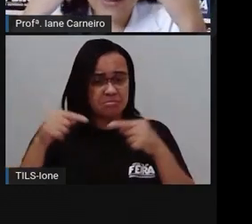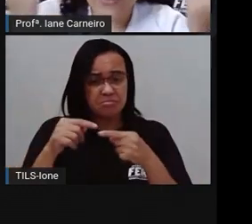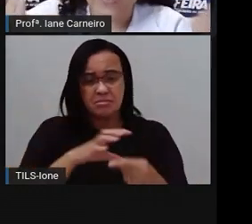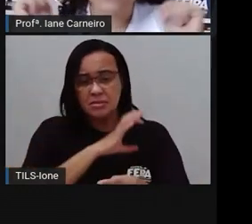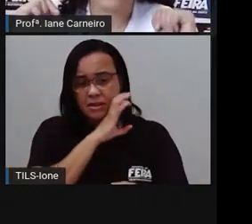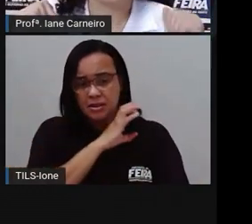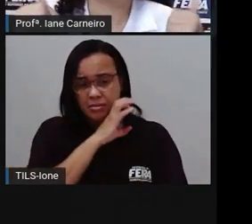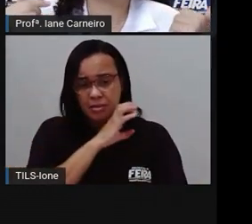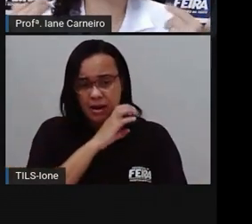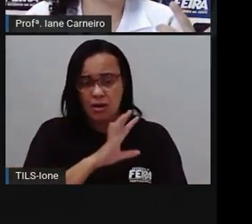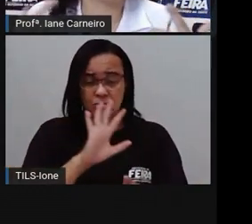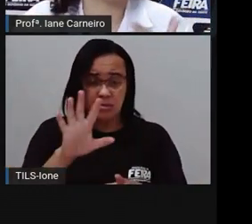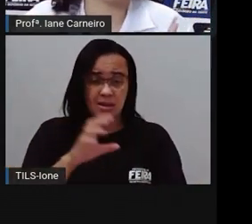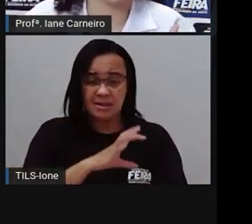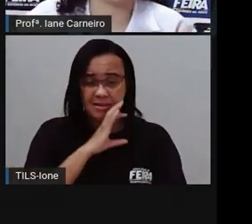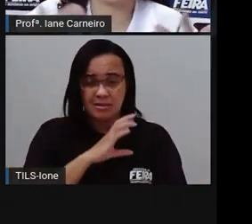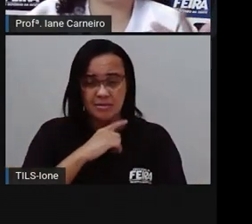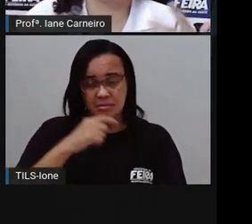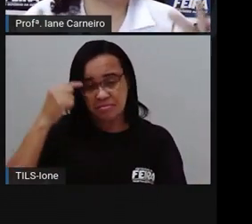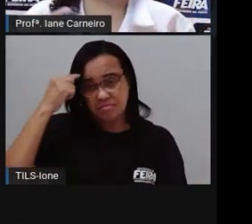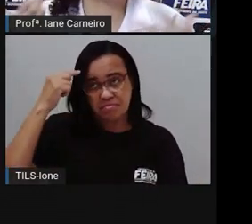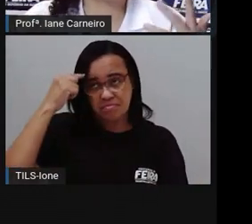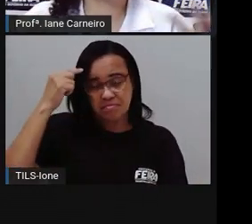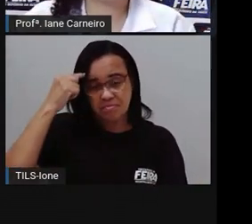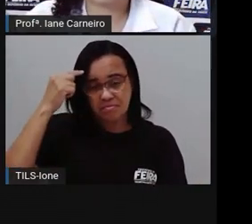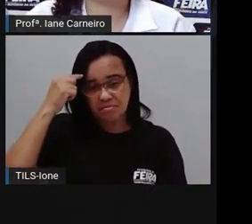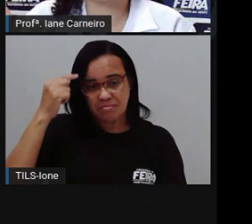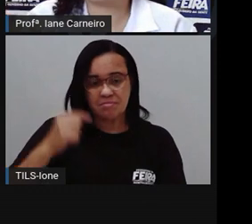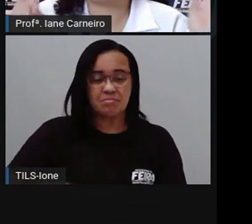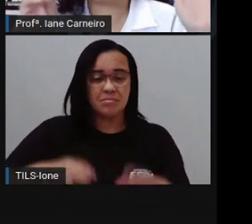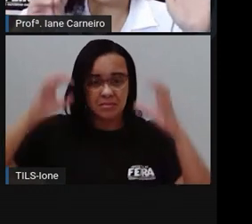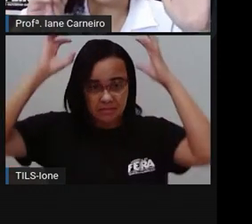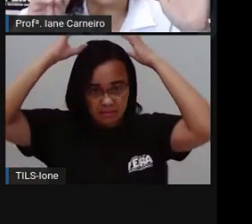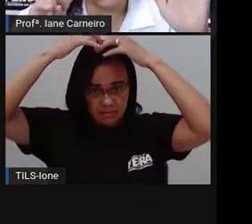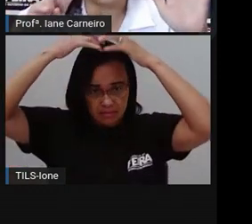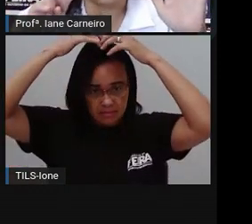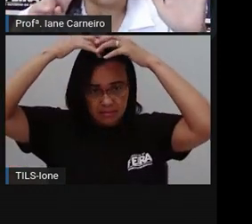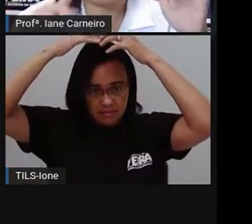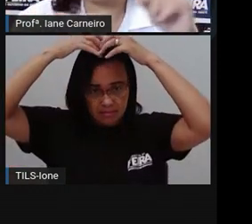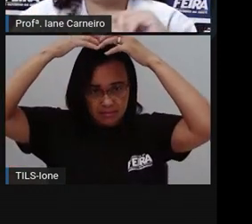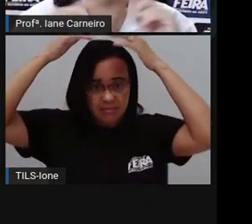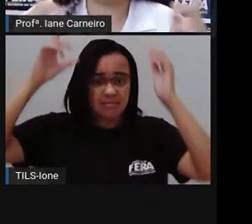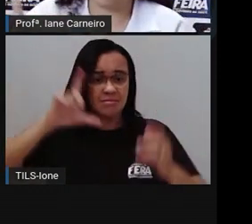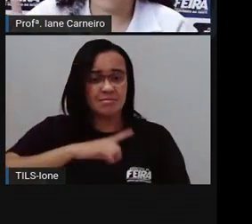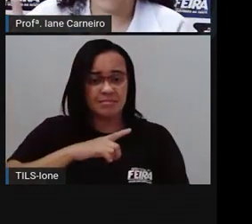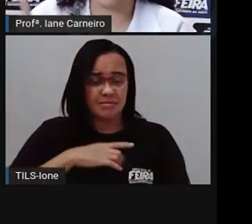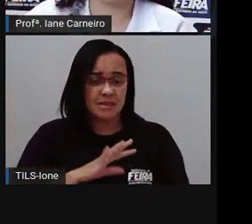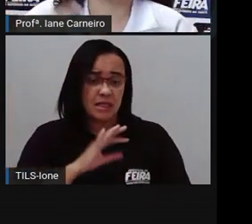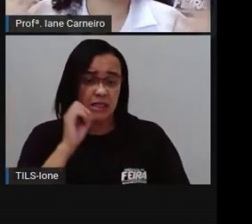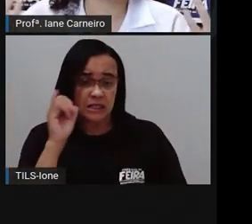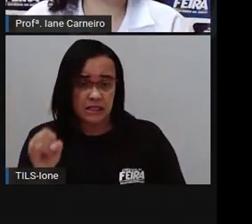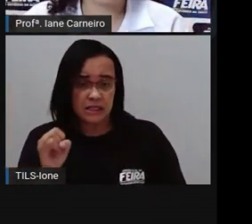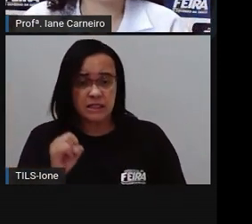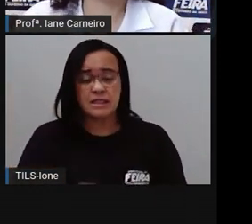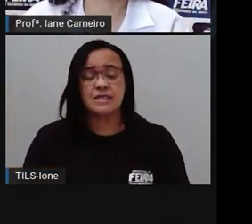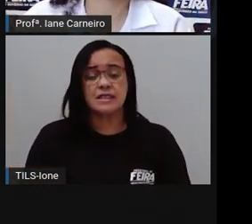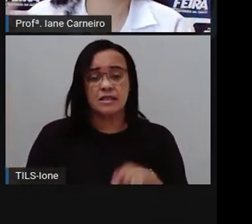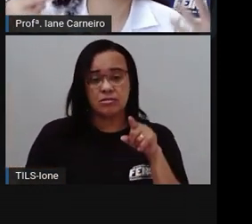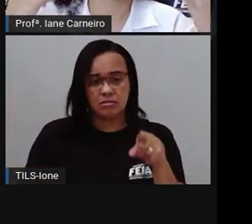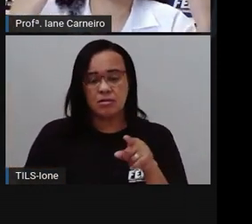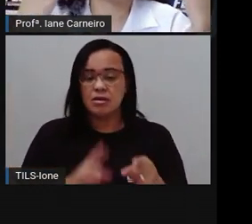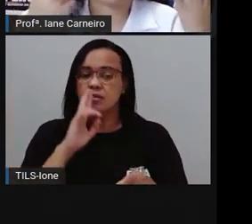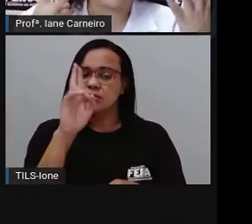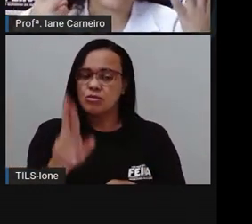racionais. Então, se a pró, né? Se você respondesse que tinha sete animais, não estava errado. E se você também